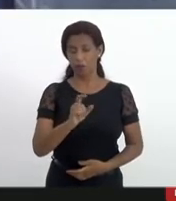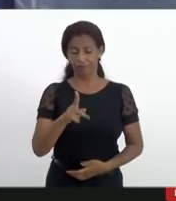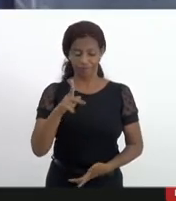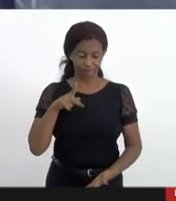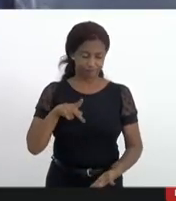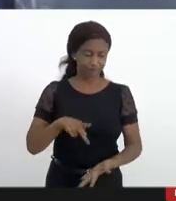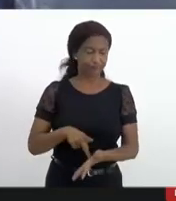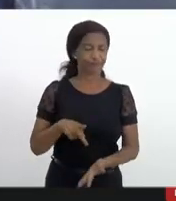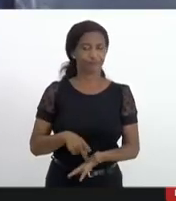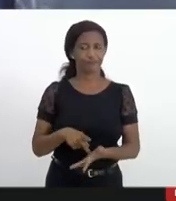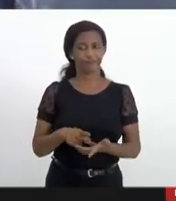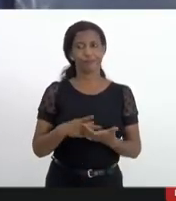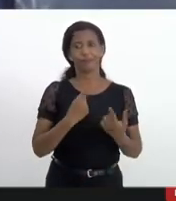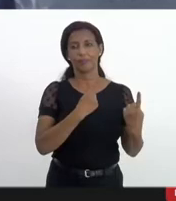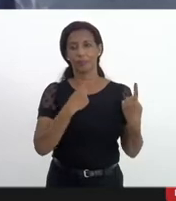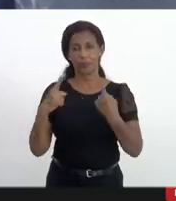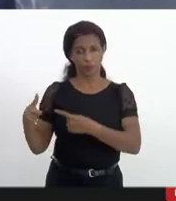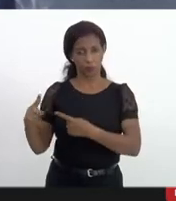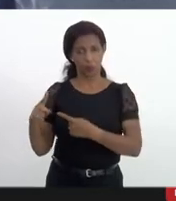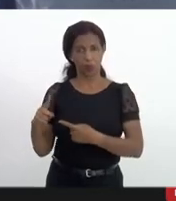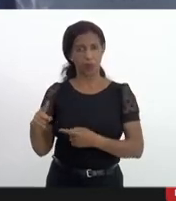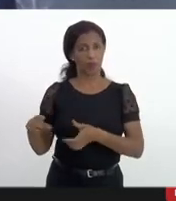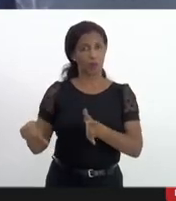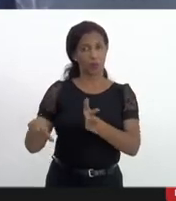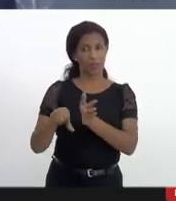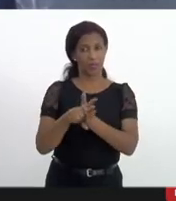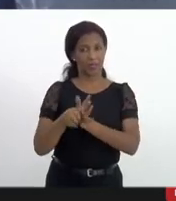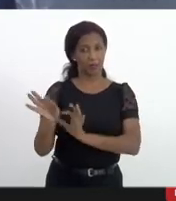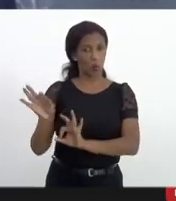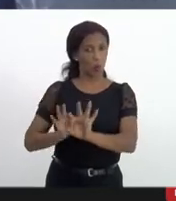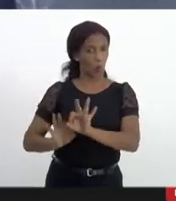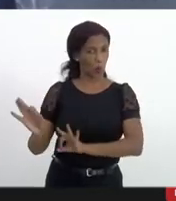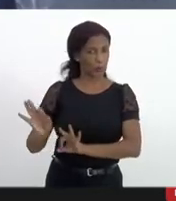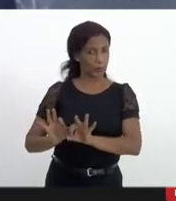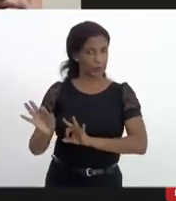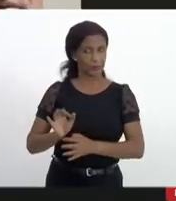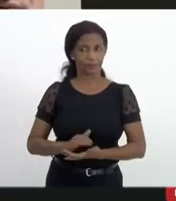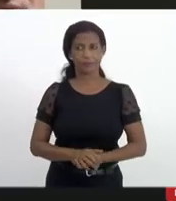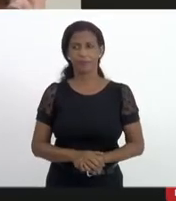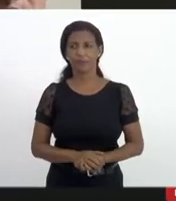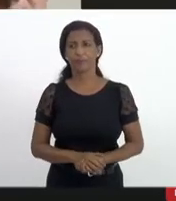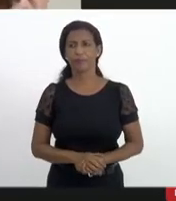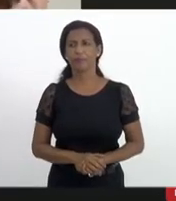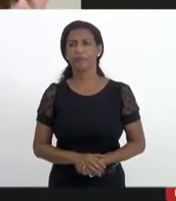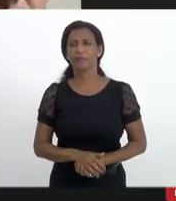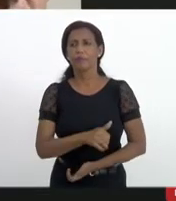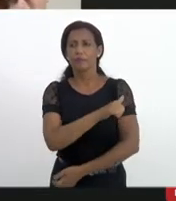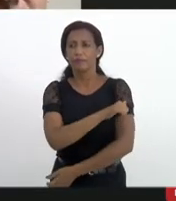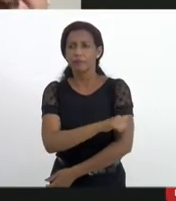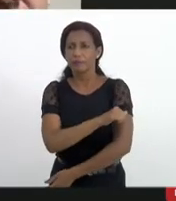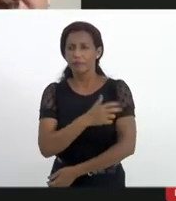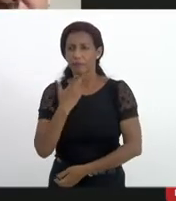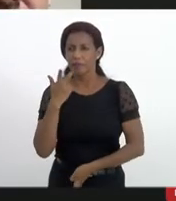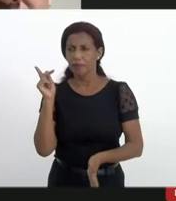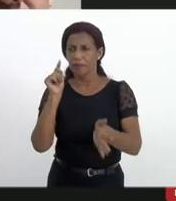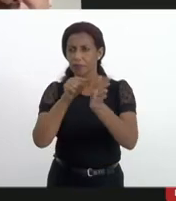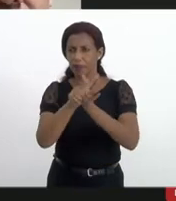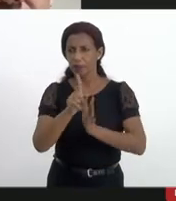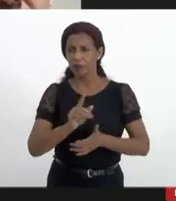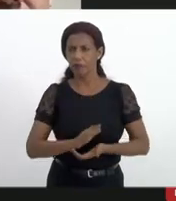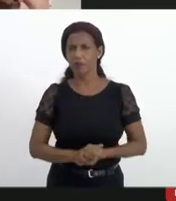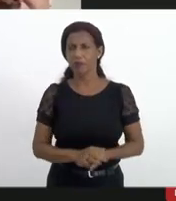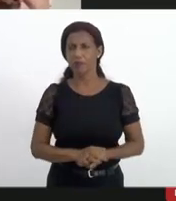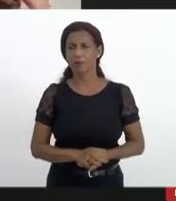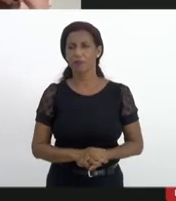crime organizado e as cobrilhas que o deputado enfermeira Regiane quer fazer perguntas ao delegado